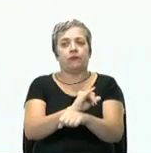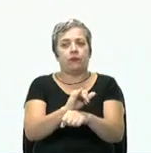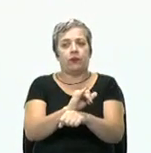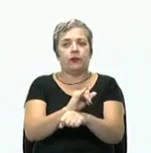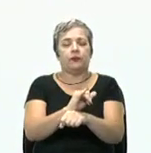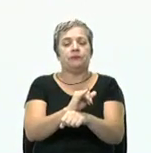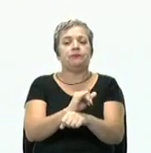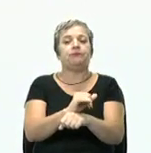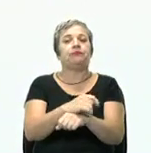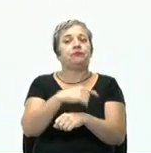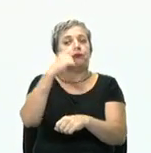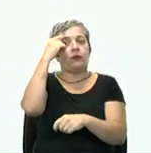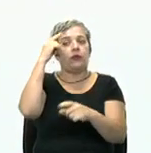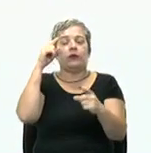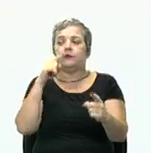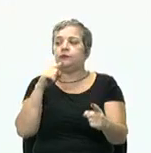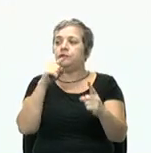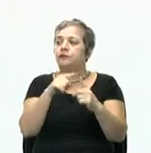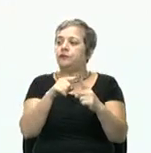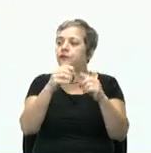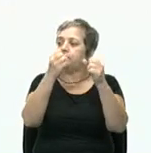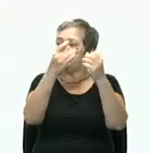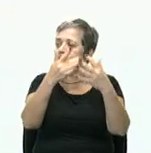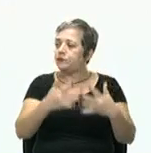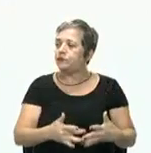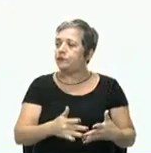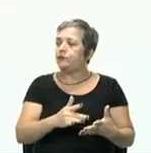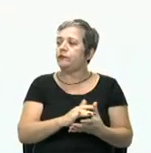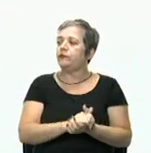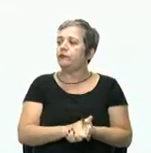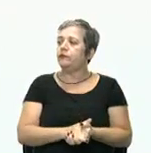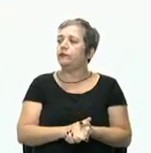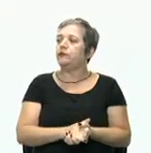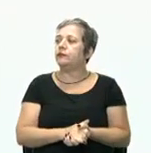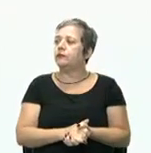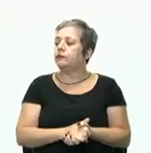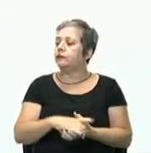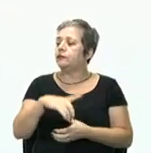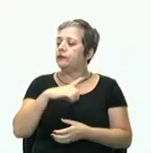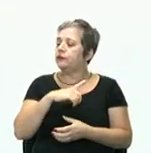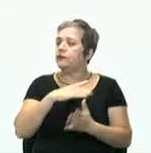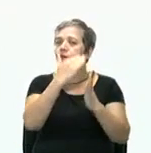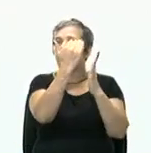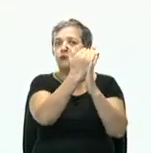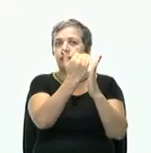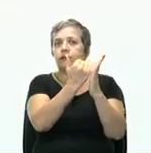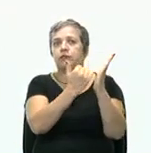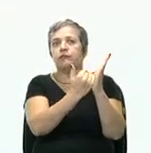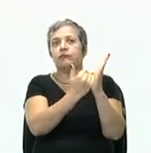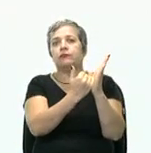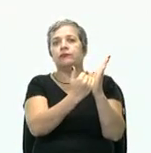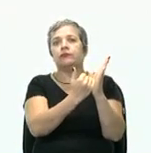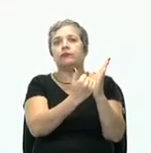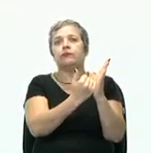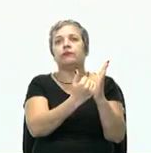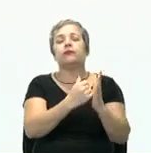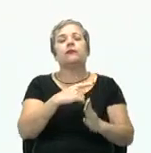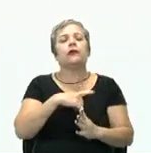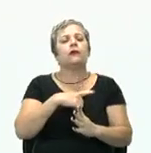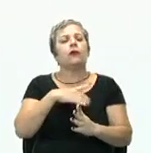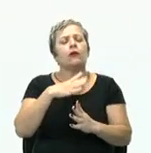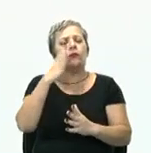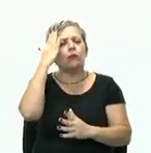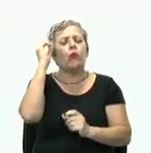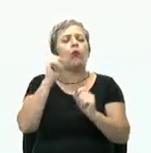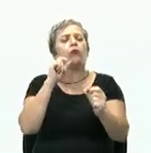nas metas, como definir essas metas, eu trouxe esse esquema. Inicialmente, a gente tem que fazer a definição